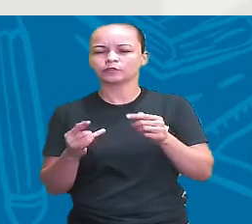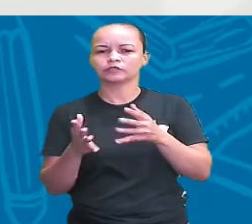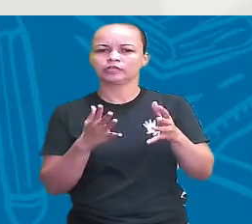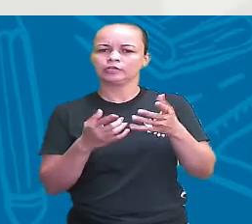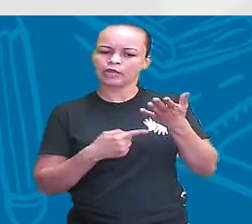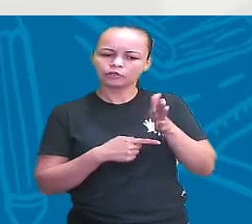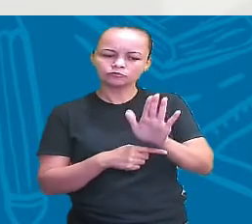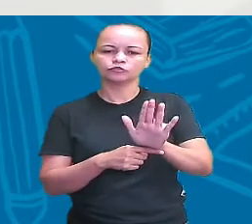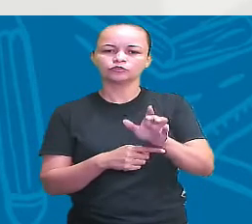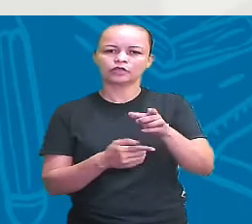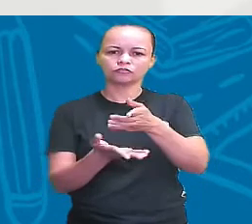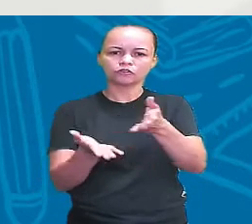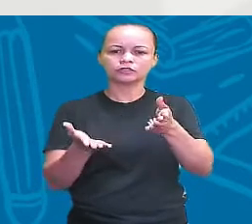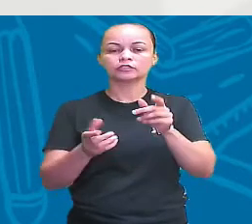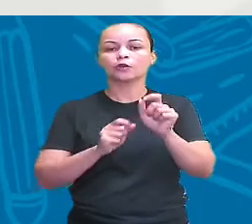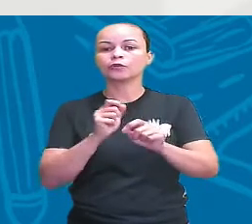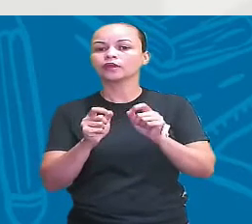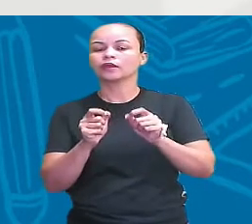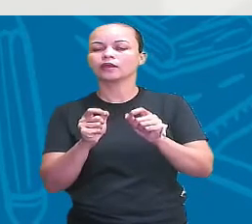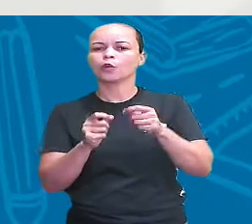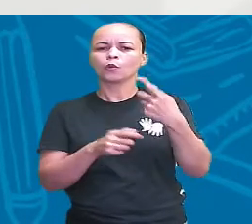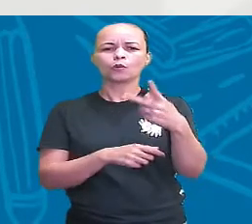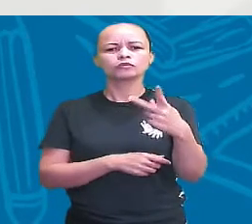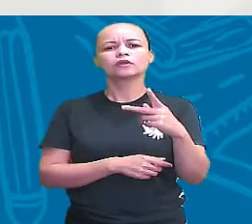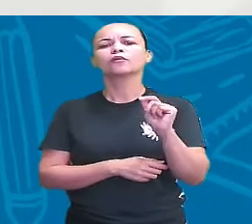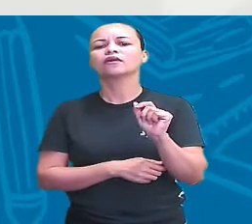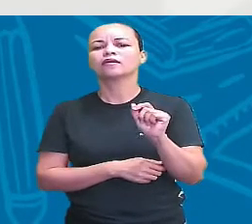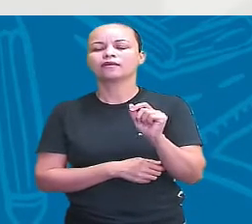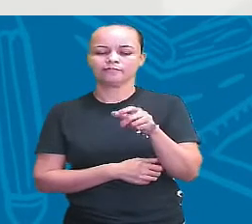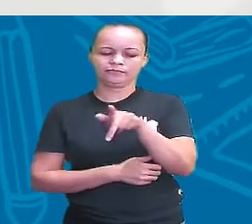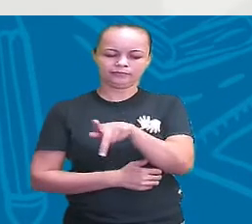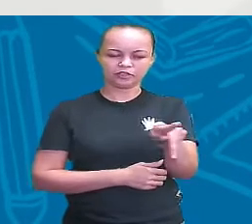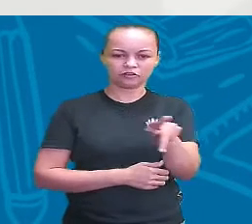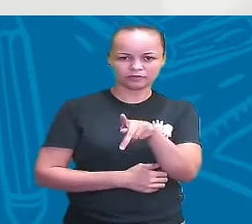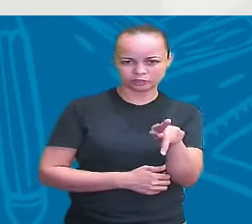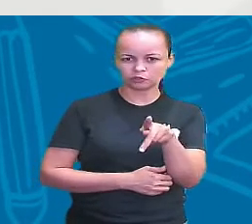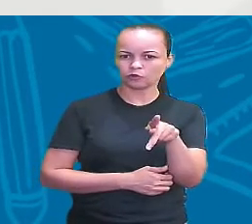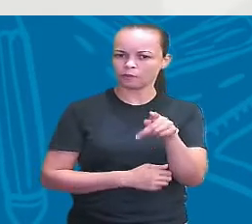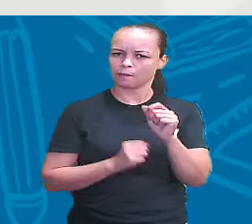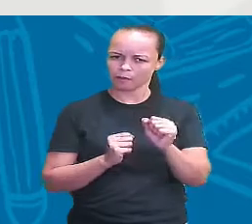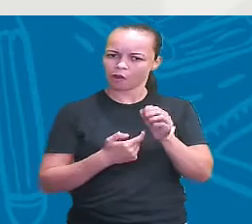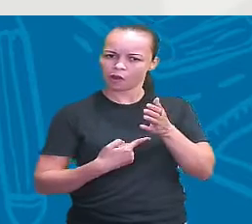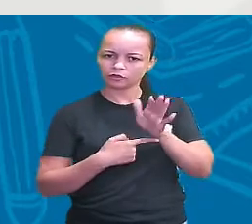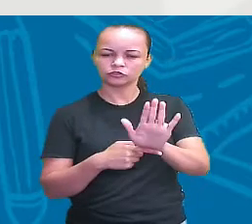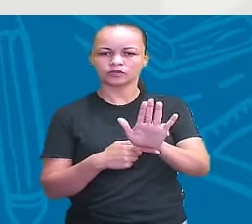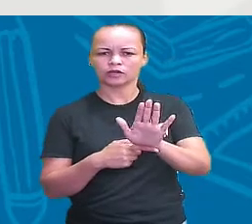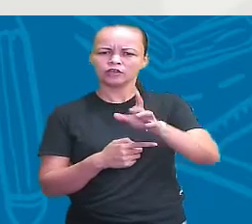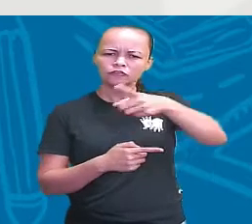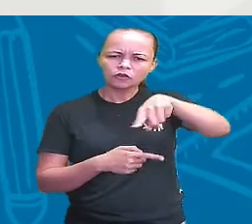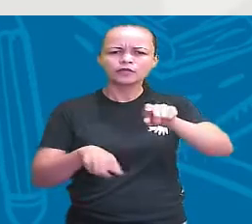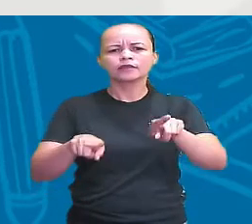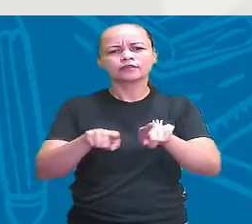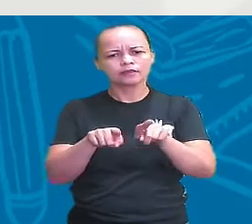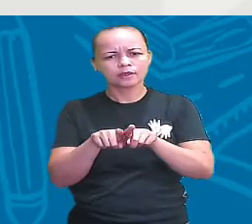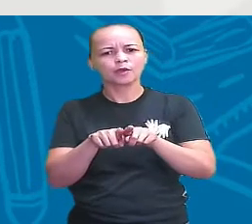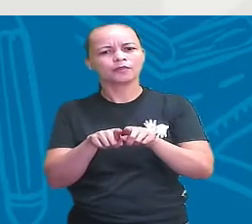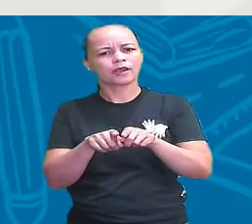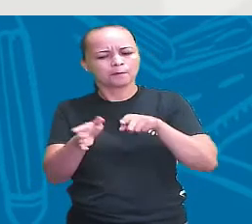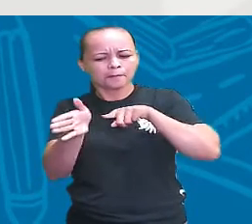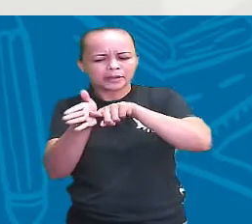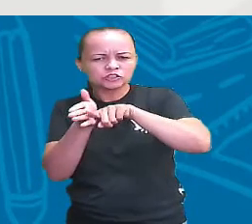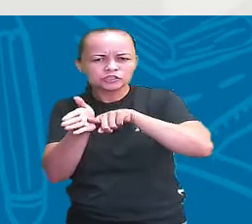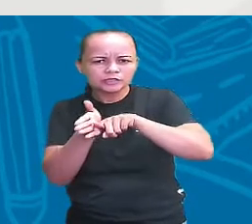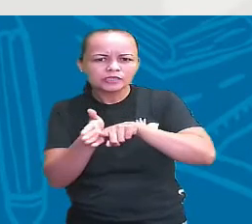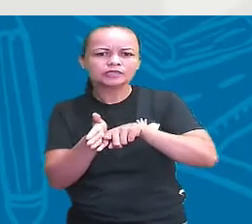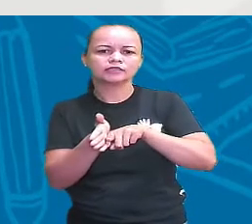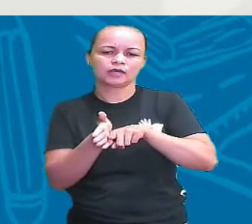ajudar a aprofundar isso? O teu grande curador que é o teu professor. E você também, gente, pesquisa. O oráculo do século XXI